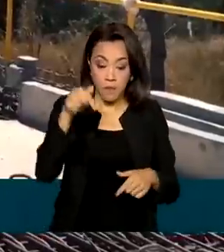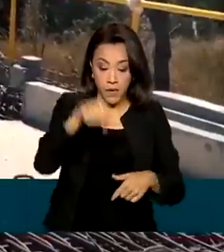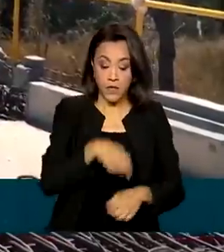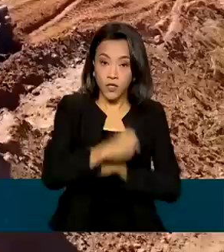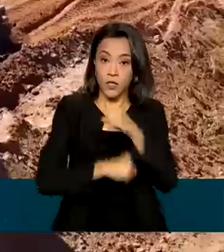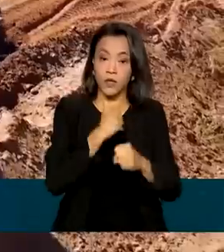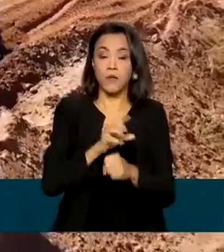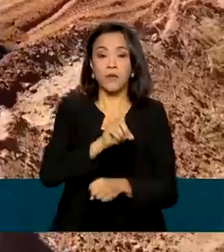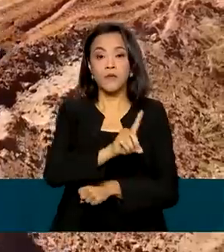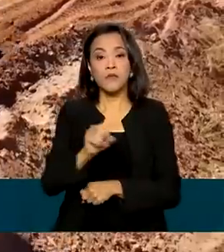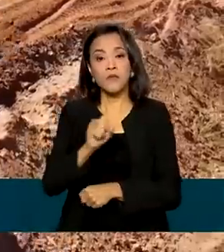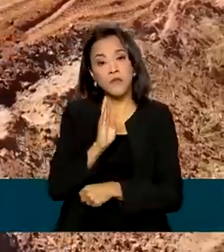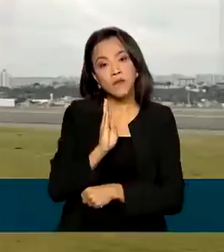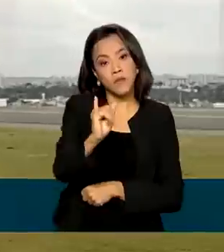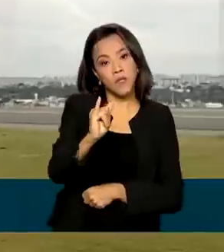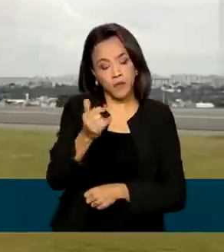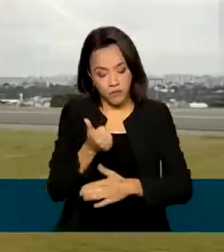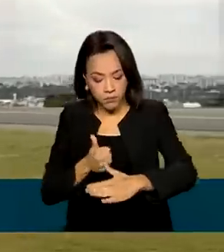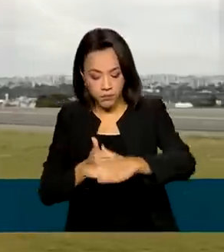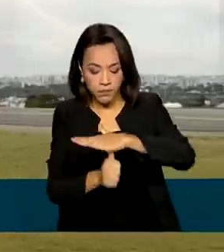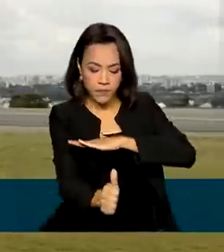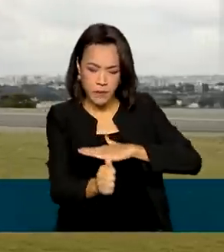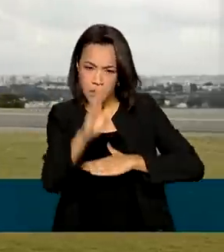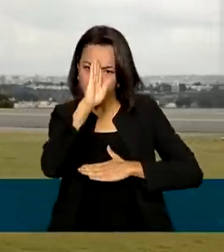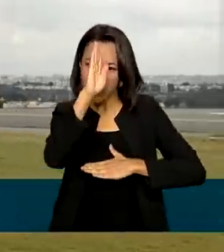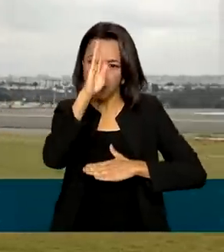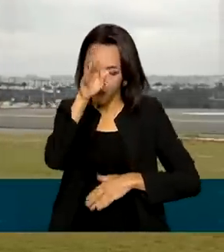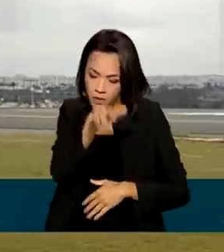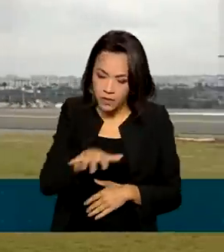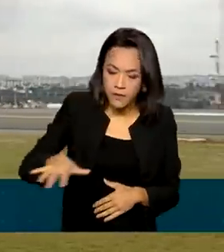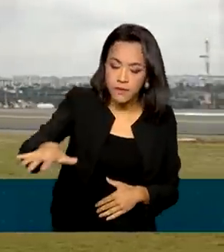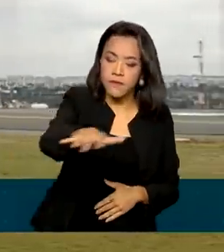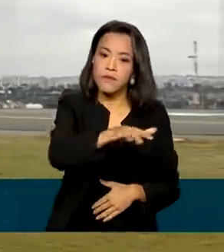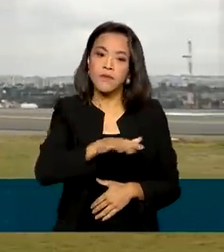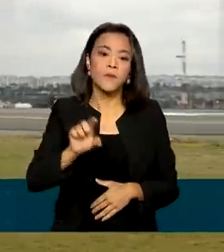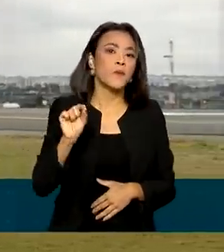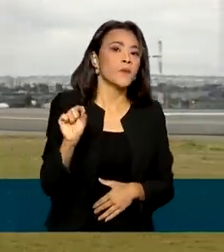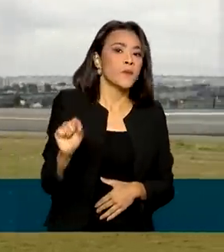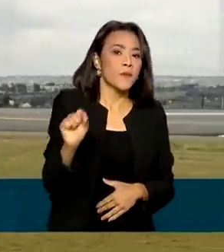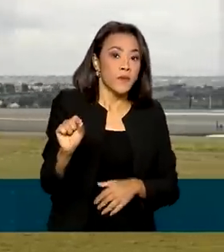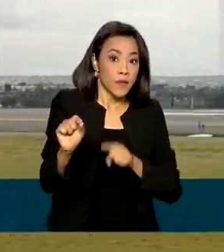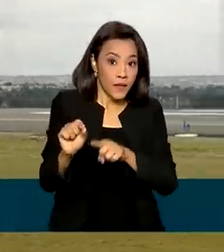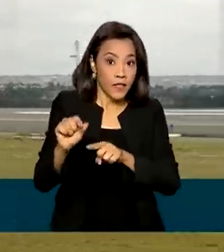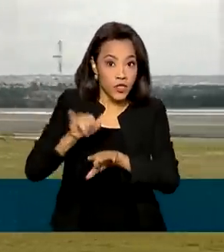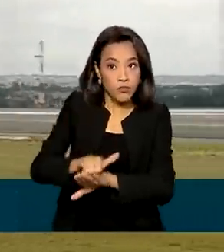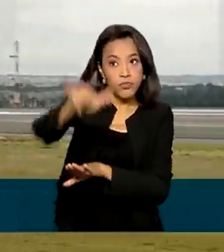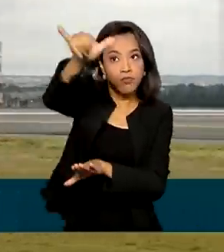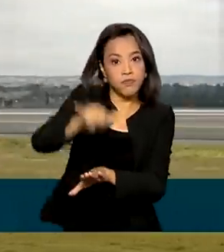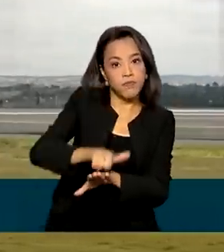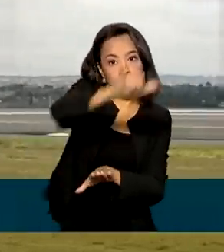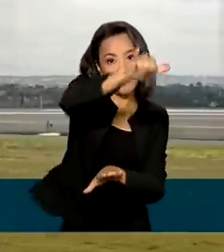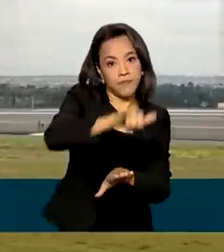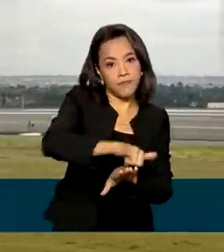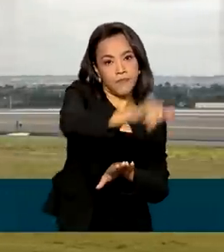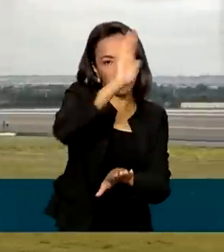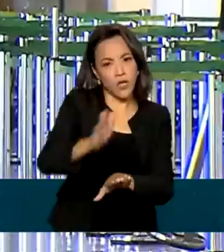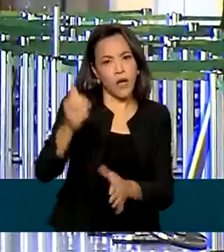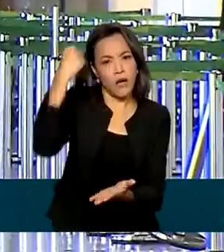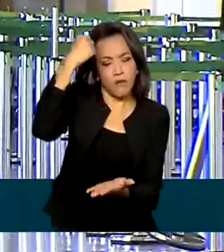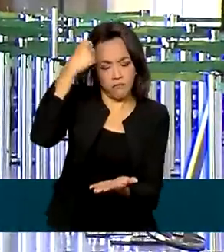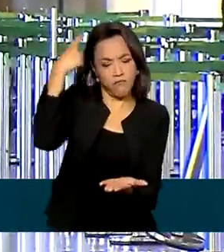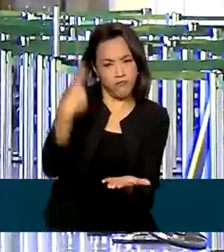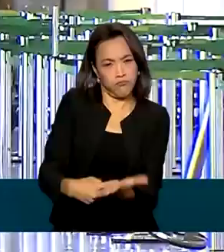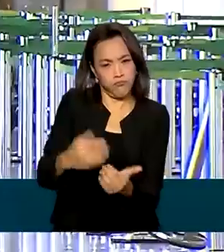em investimentos, com destaque para a sétima rodada de concessão de aeroportos, marcada para